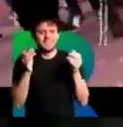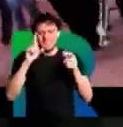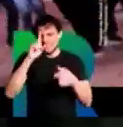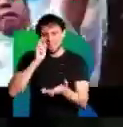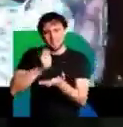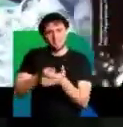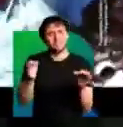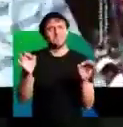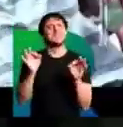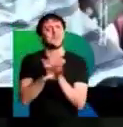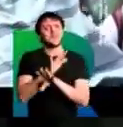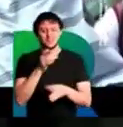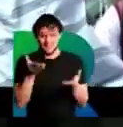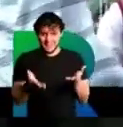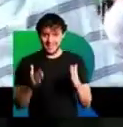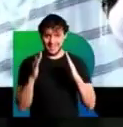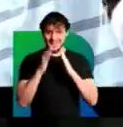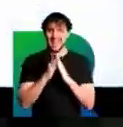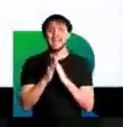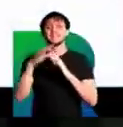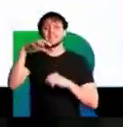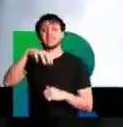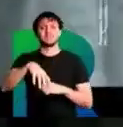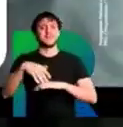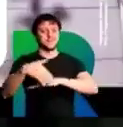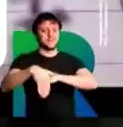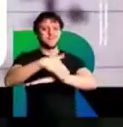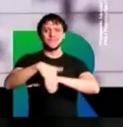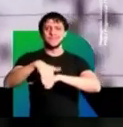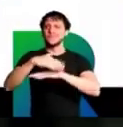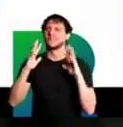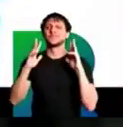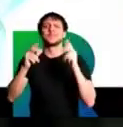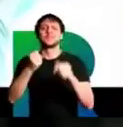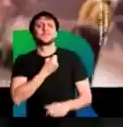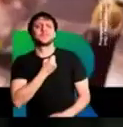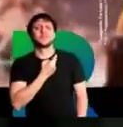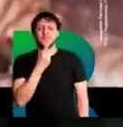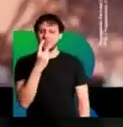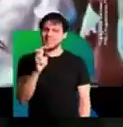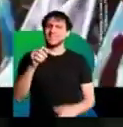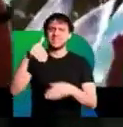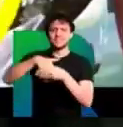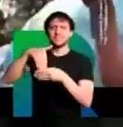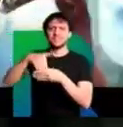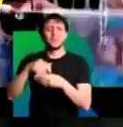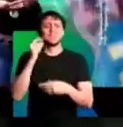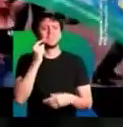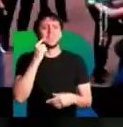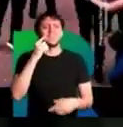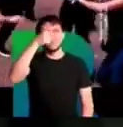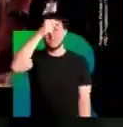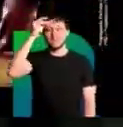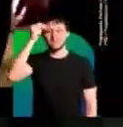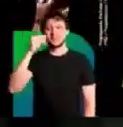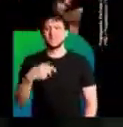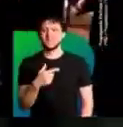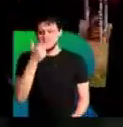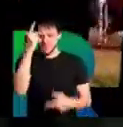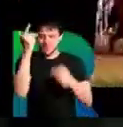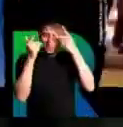não tem mais jeito. Aqui em casa, aqui no bairro, aqui na rua, todo mundo vota quinze. É Ricardo, o meu